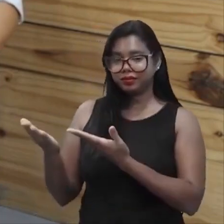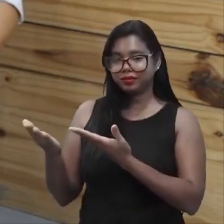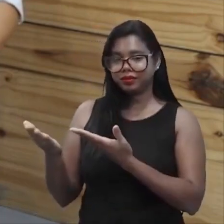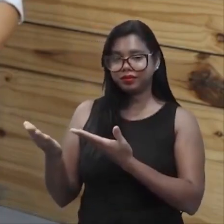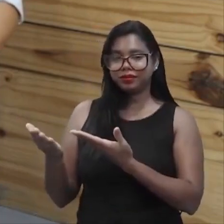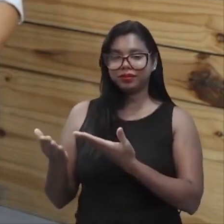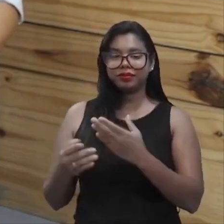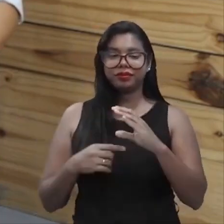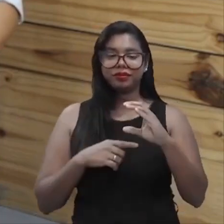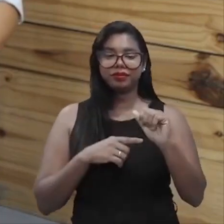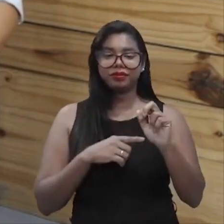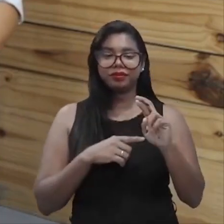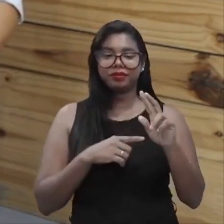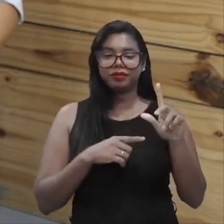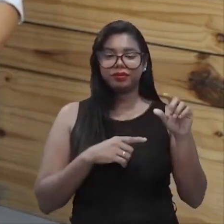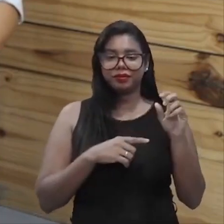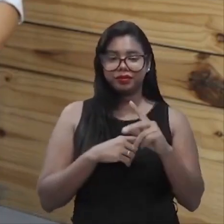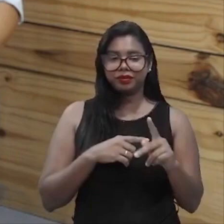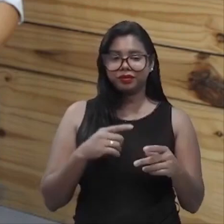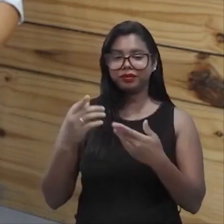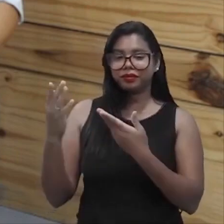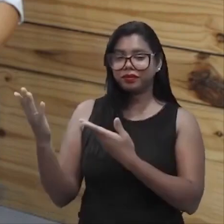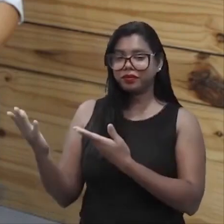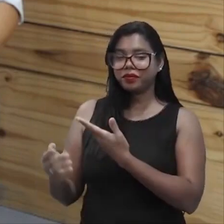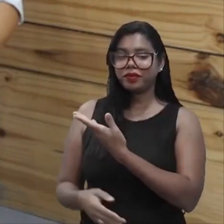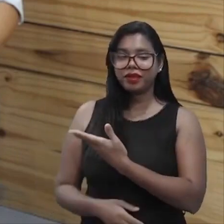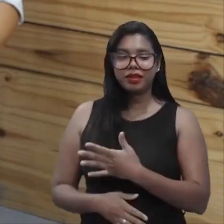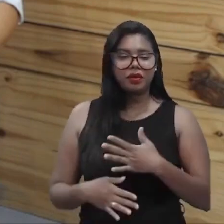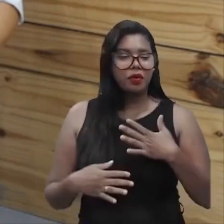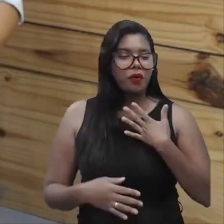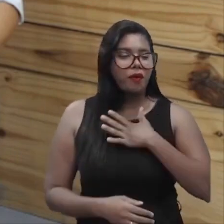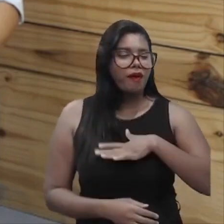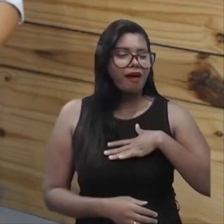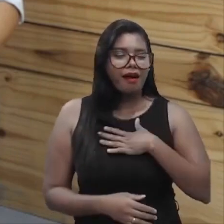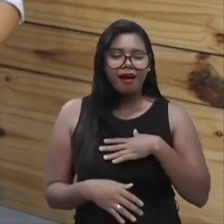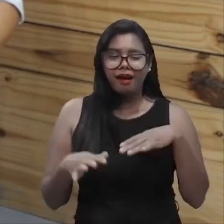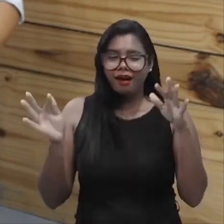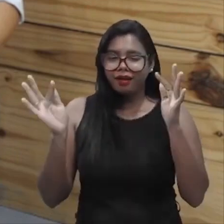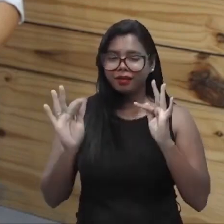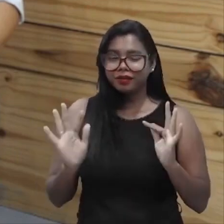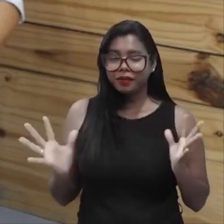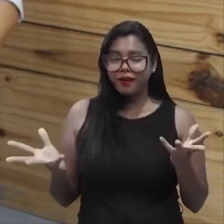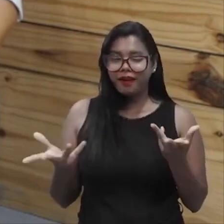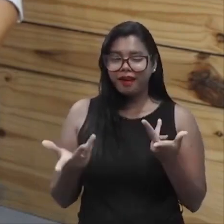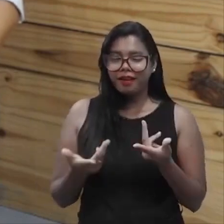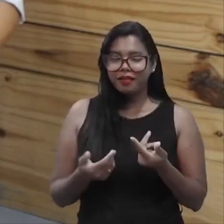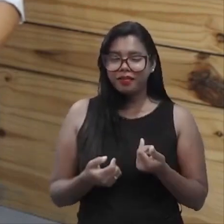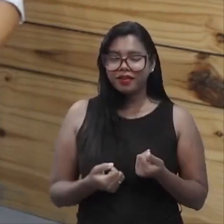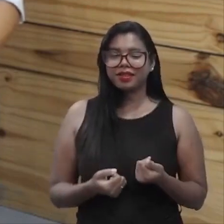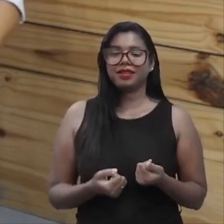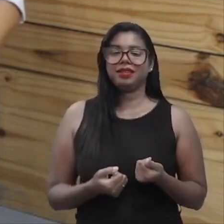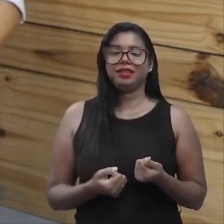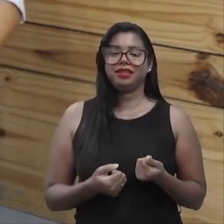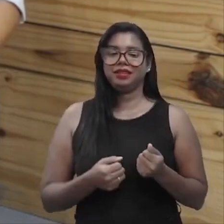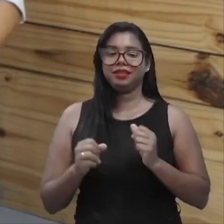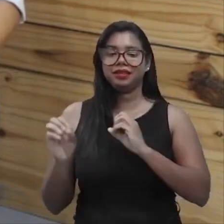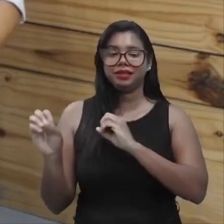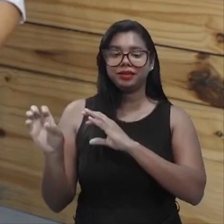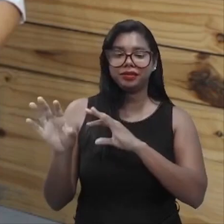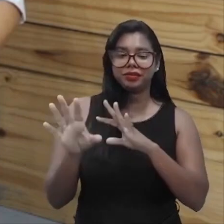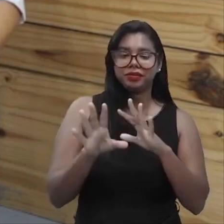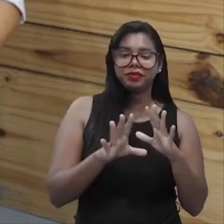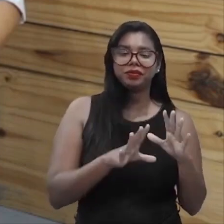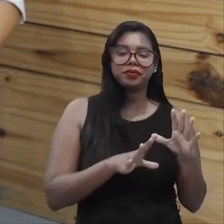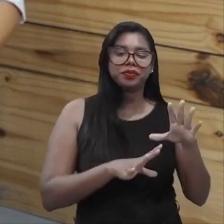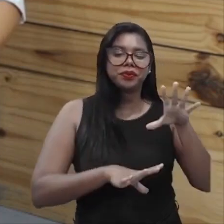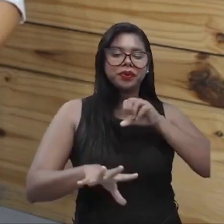olha, eu estou muito agradecida e maravilhada com as suas palavras. bom. Foram muitos